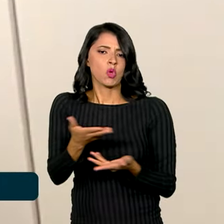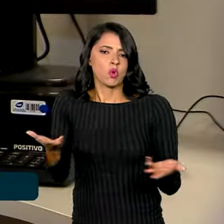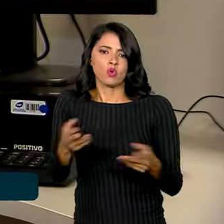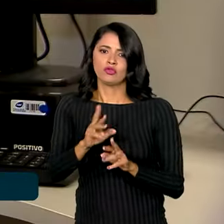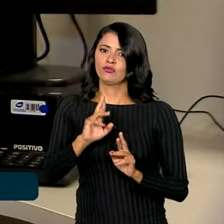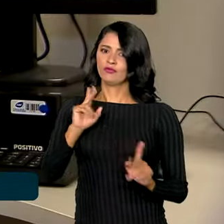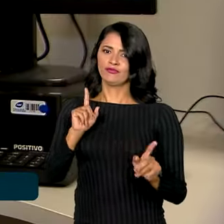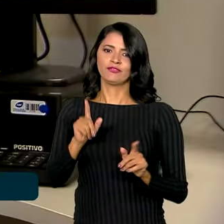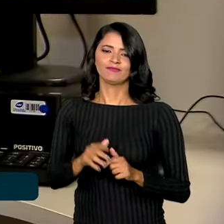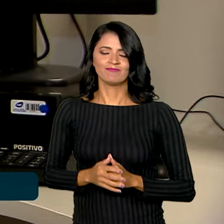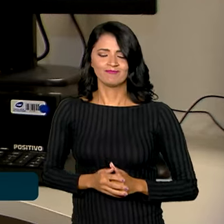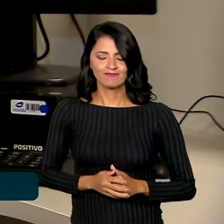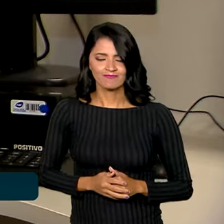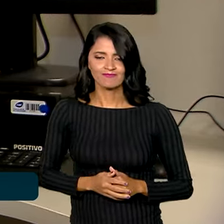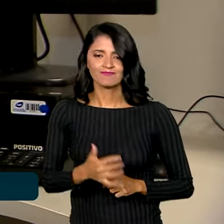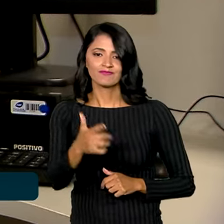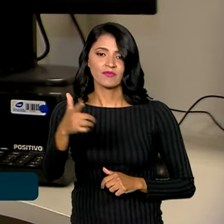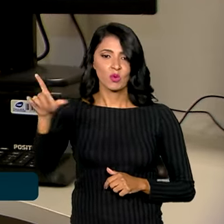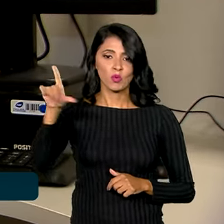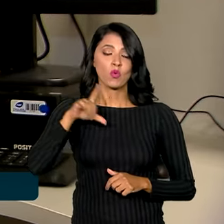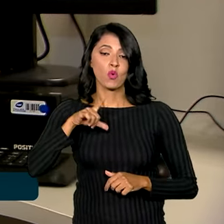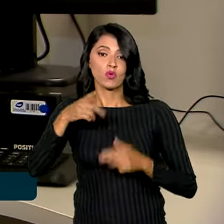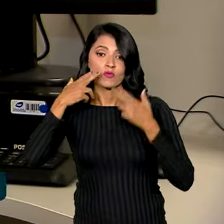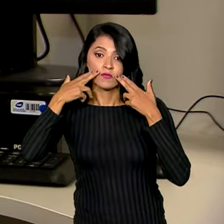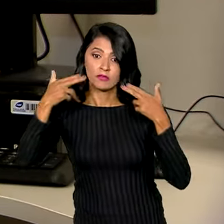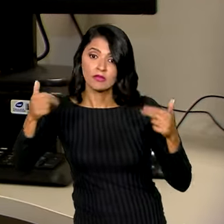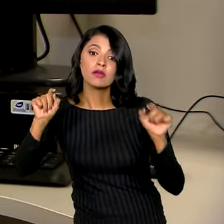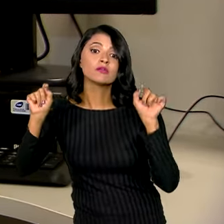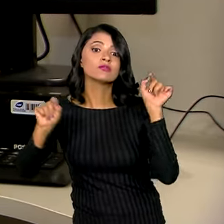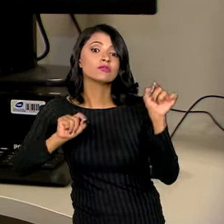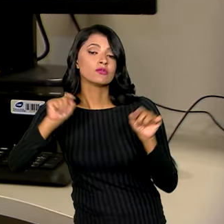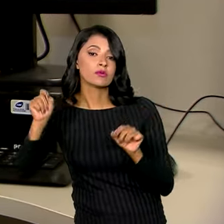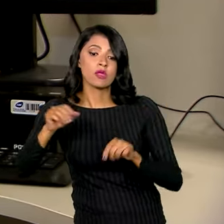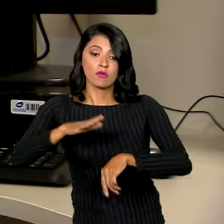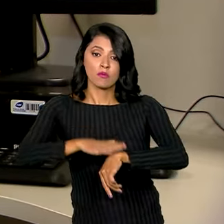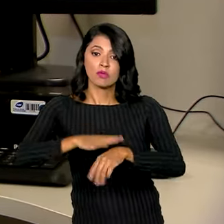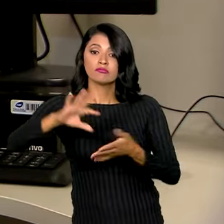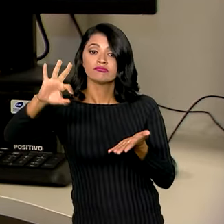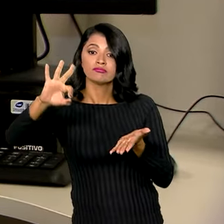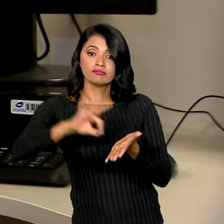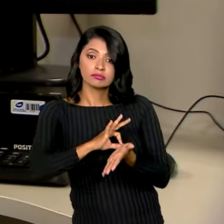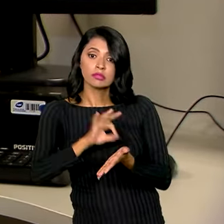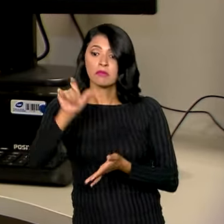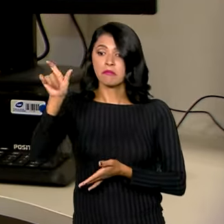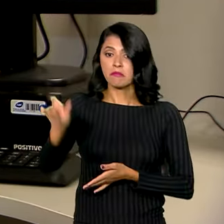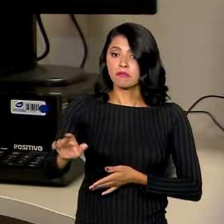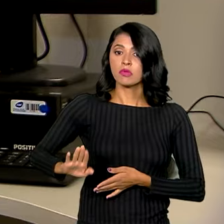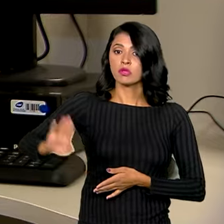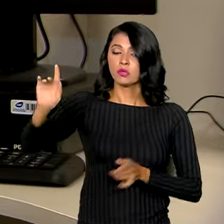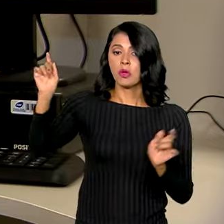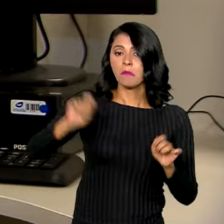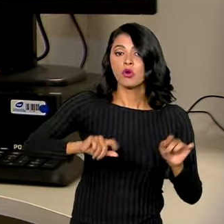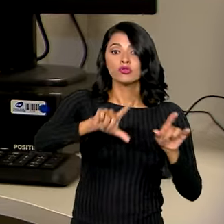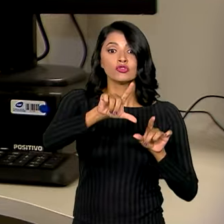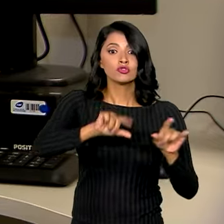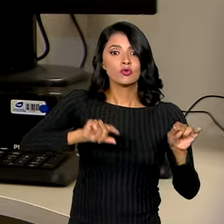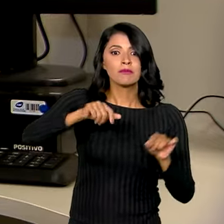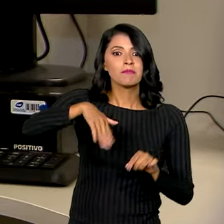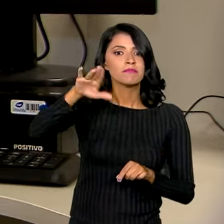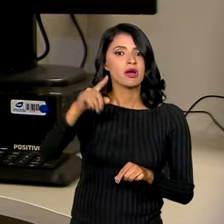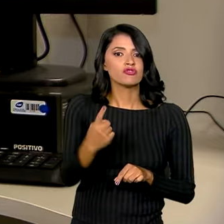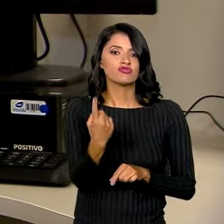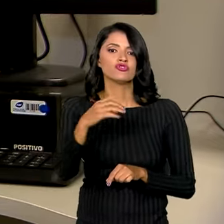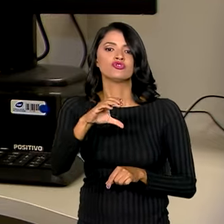possível. Outra inovação do concurso unificado é que na hora da inscrição, o candidato poderá indicar mais de um cargo de